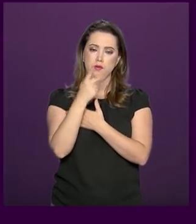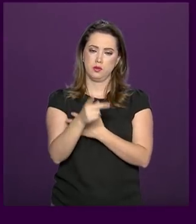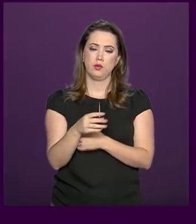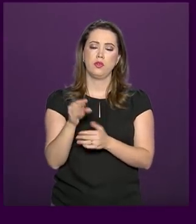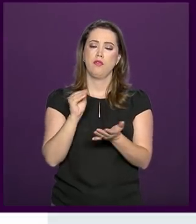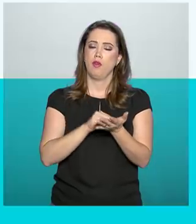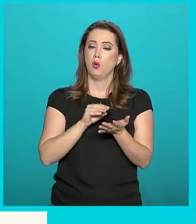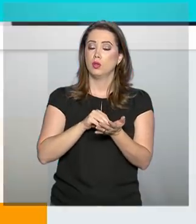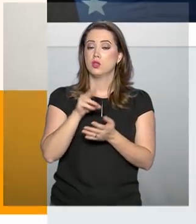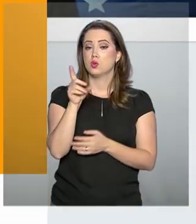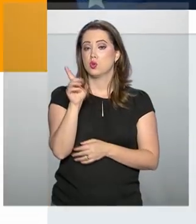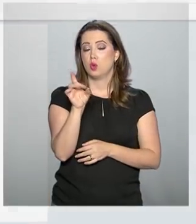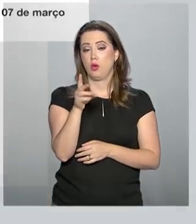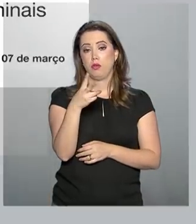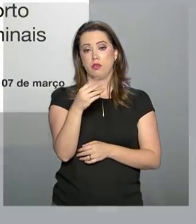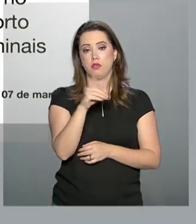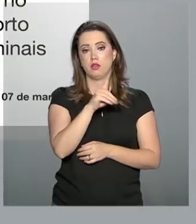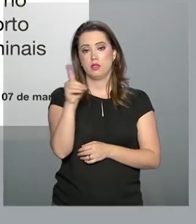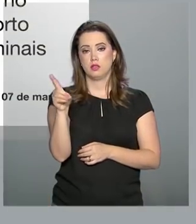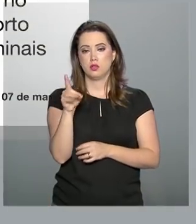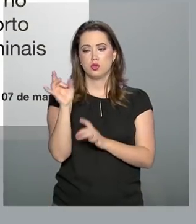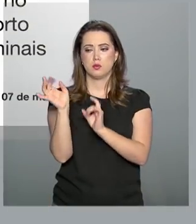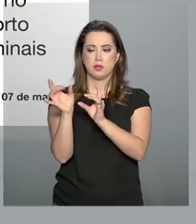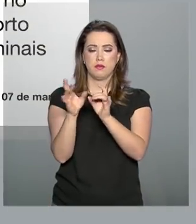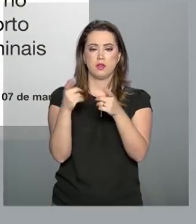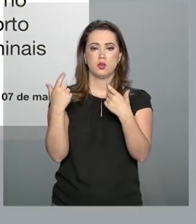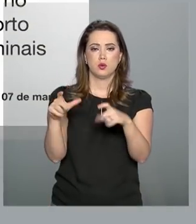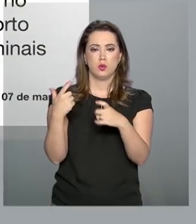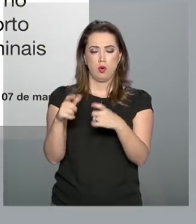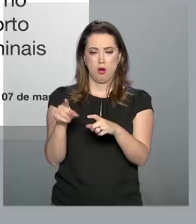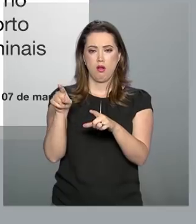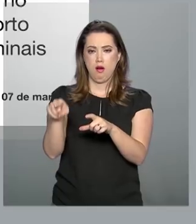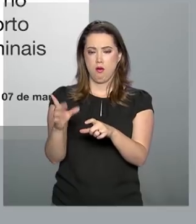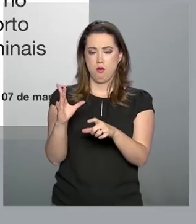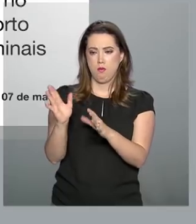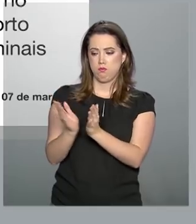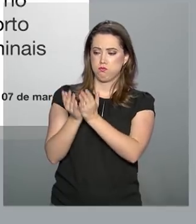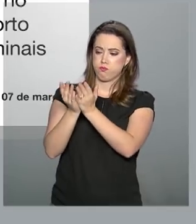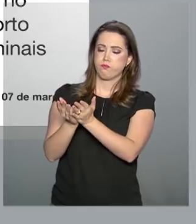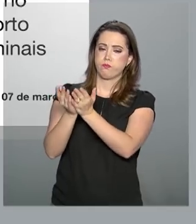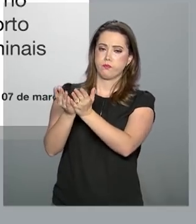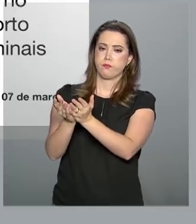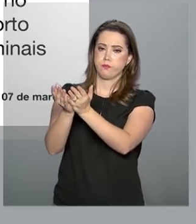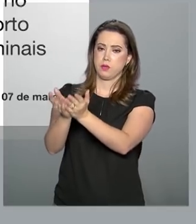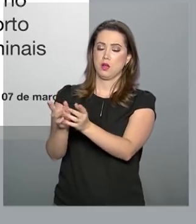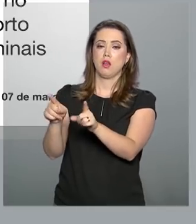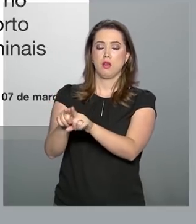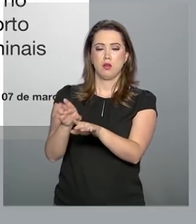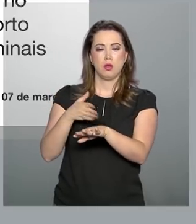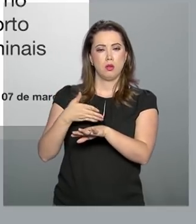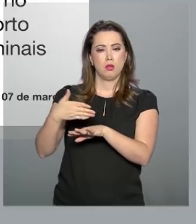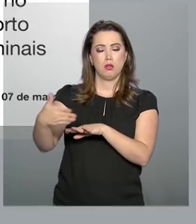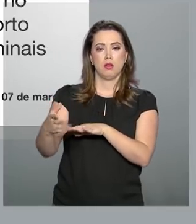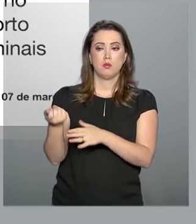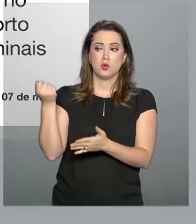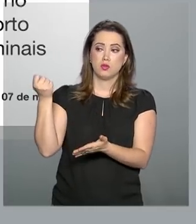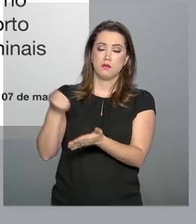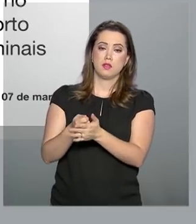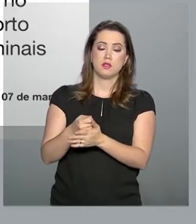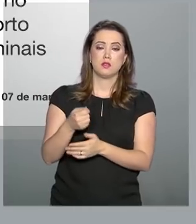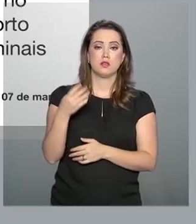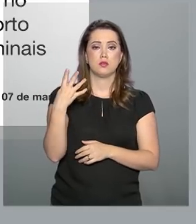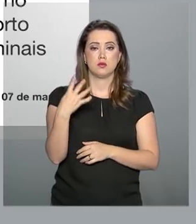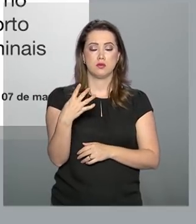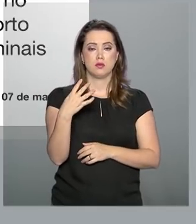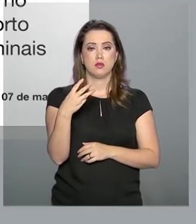para os leilões dessas áreas, que ficam no porto de Vila do Conde e no porto de Belém, com previsão de investimentos de